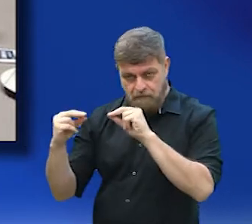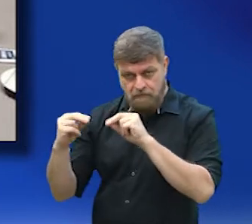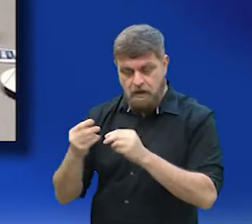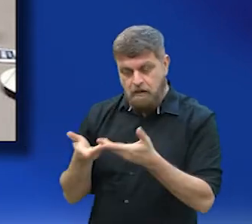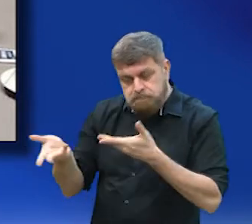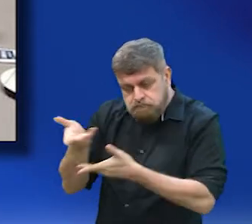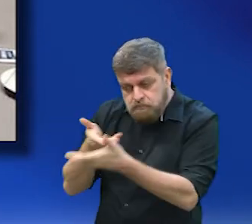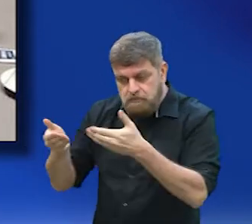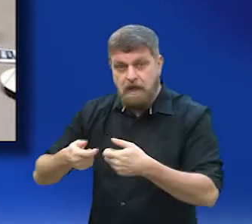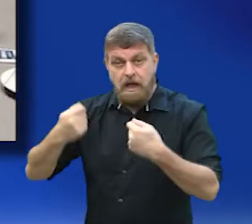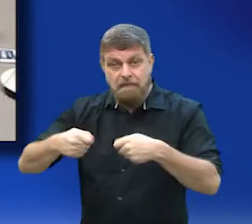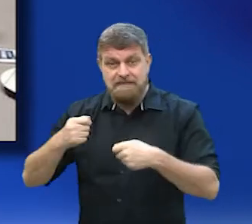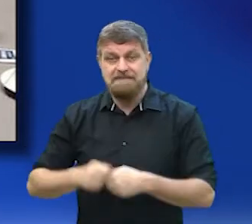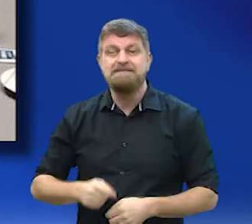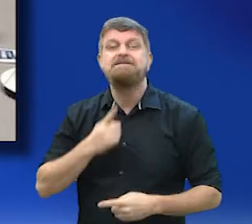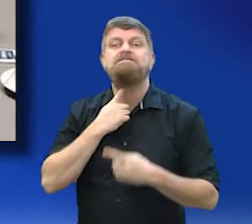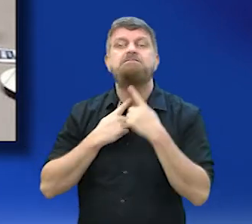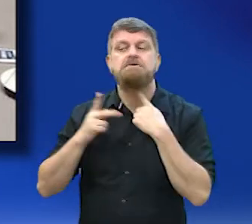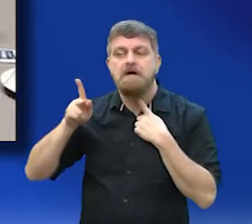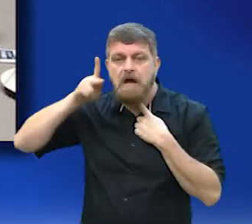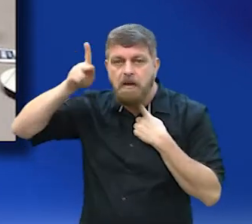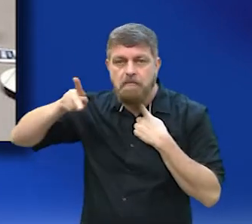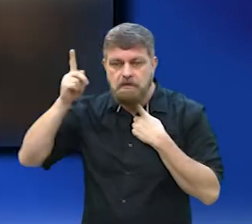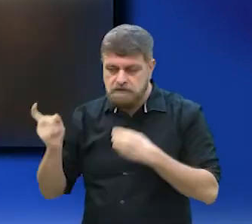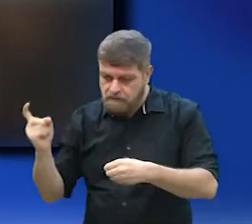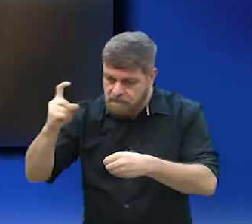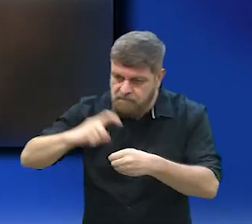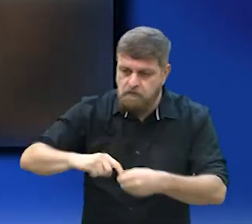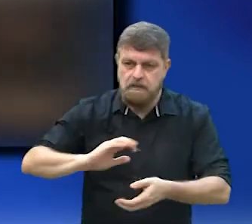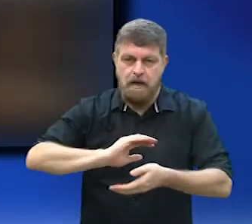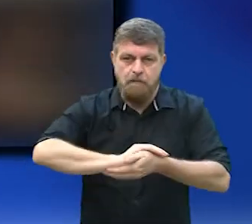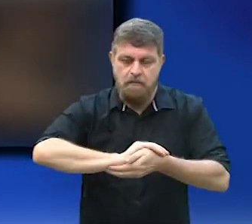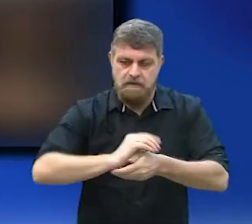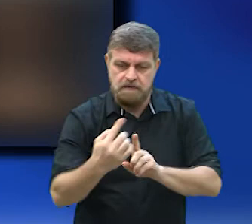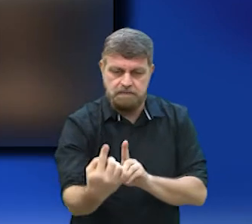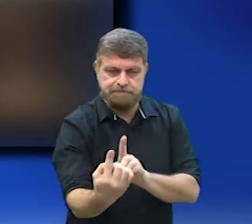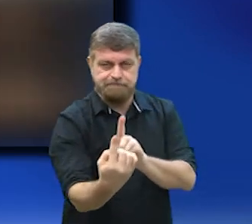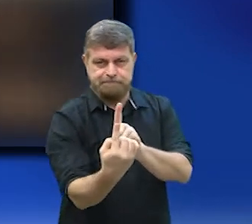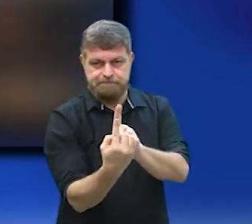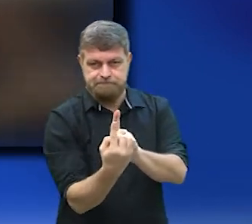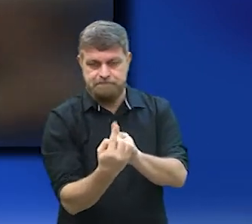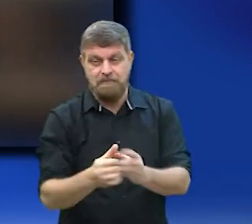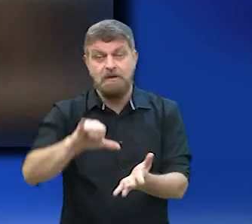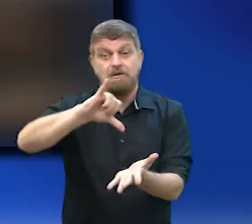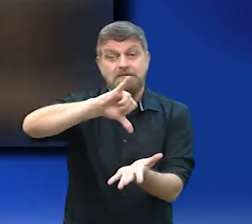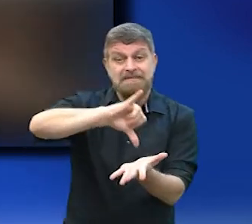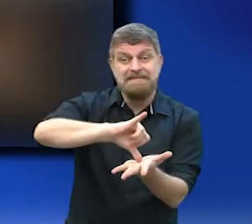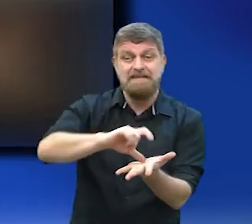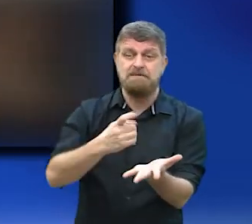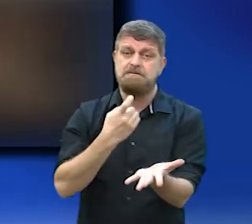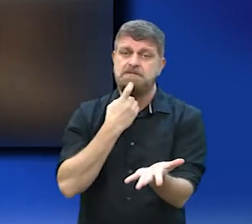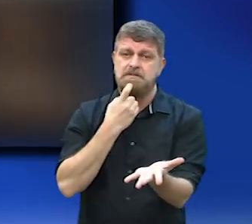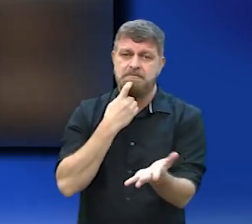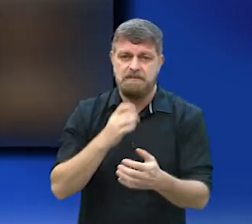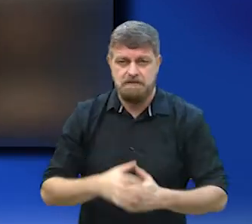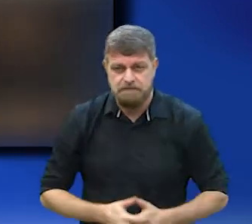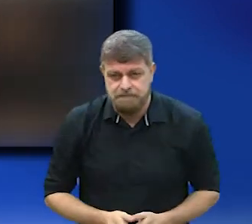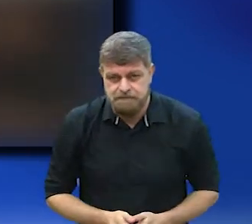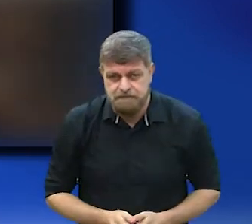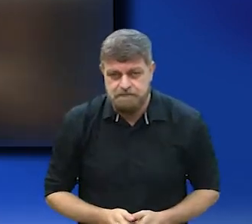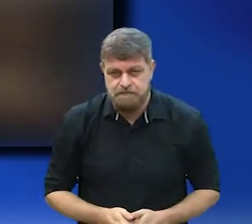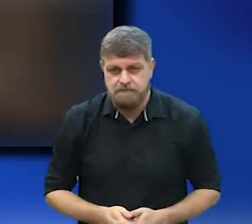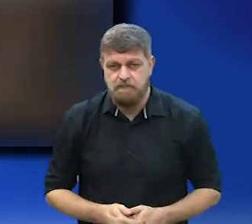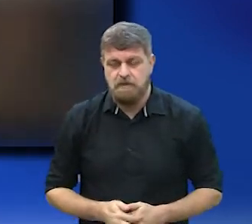Cury, e afirmou que é preciso vontade política para restabelecer o atendimento do Poupa Tempo no centro de